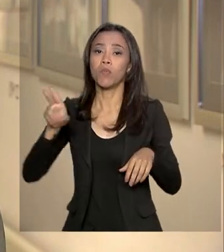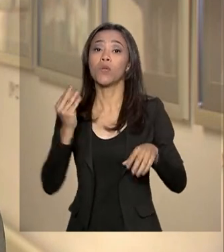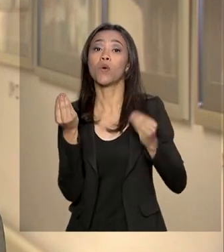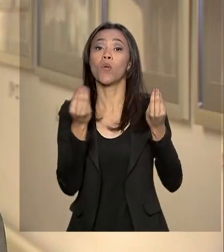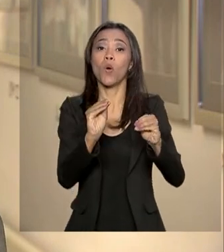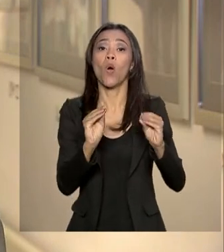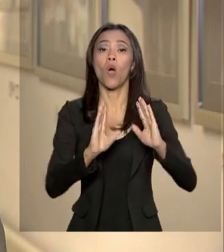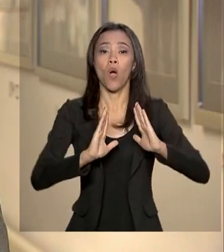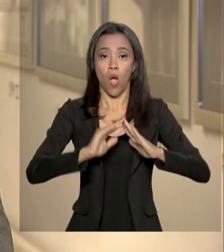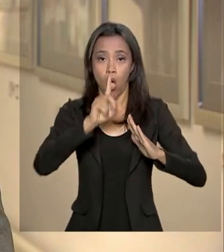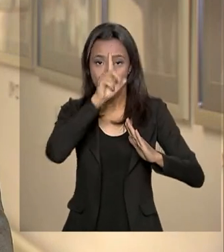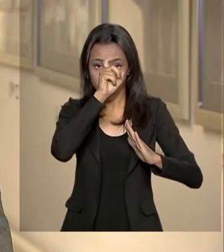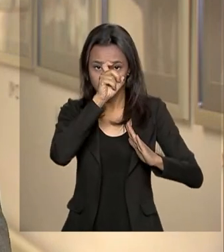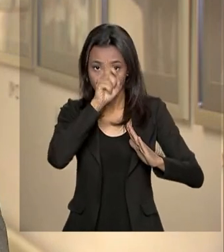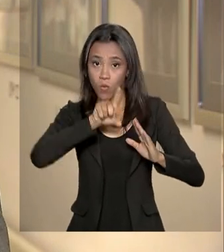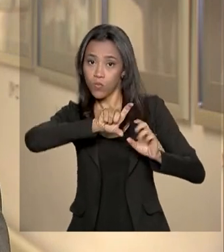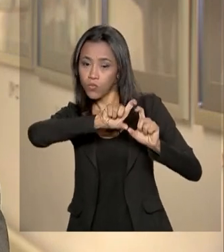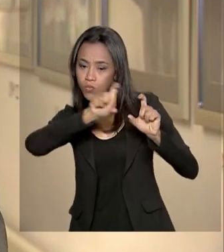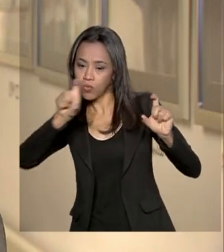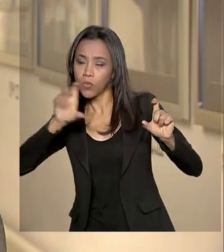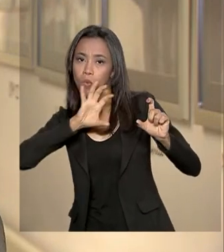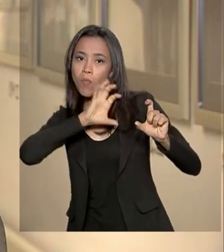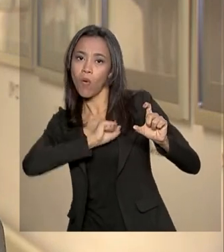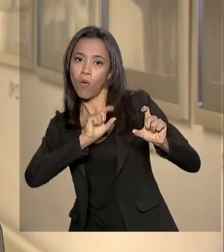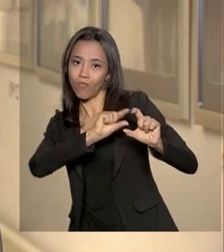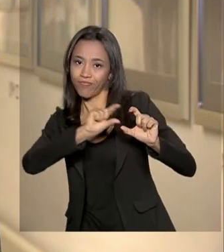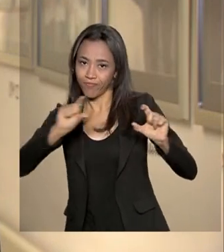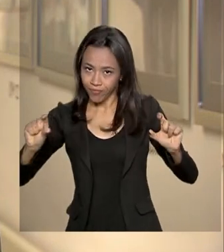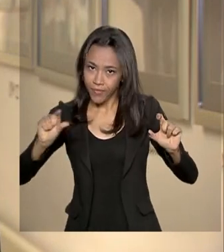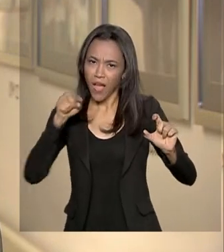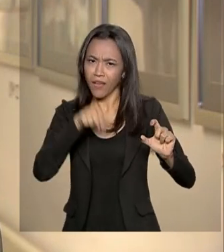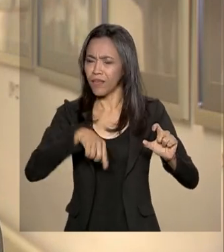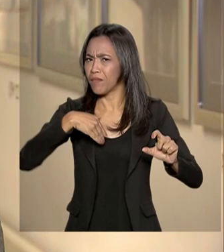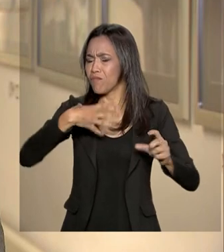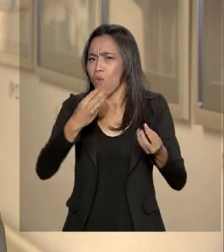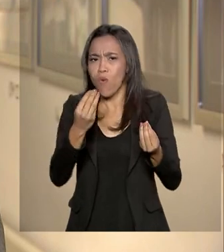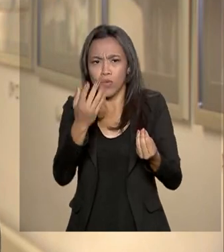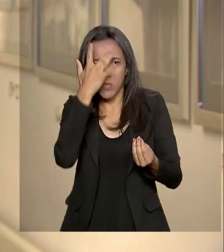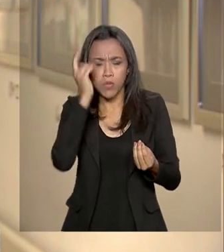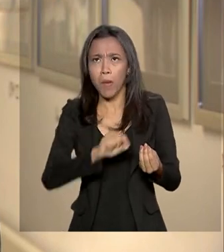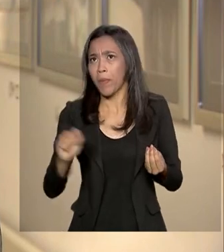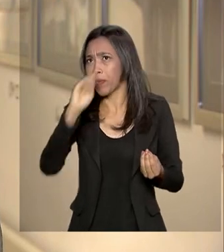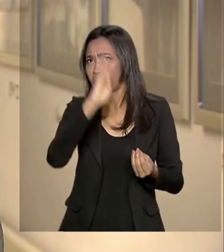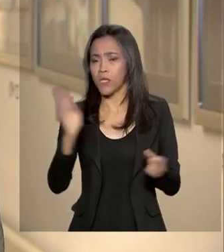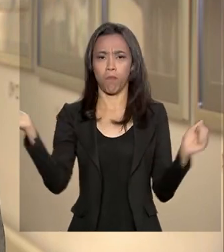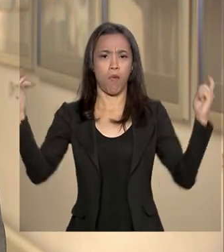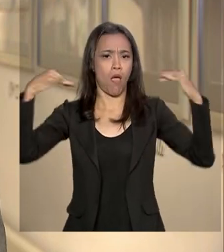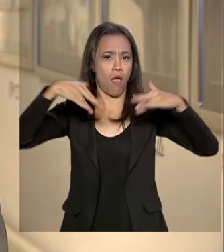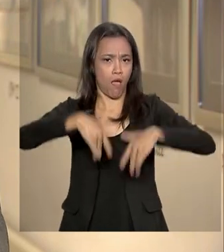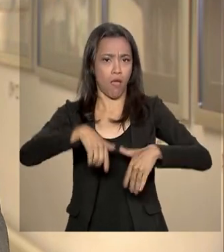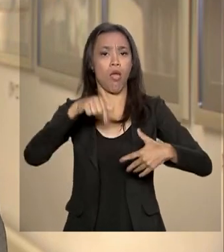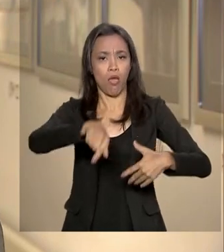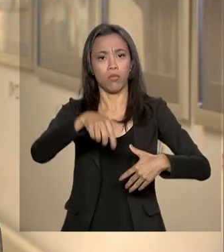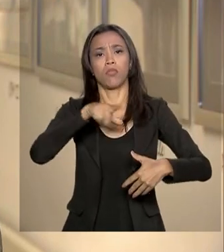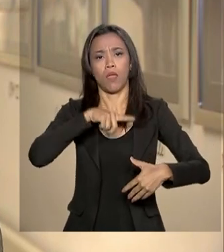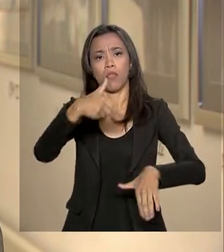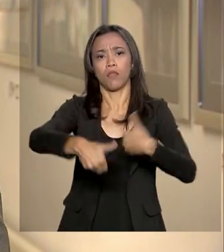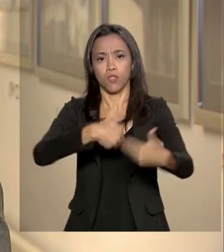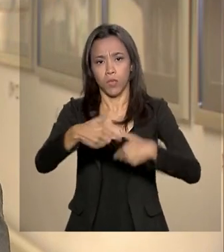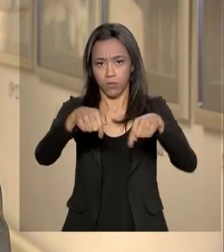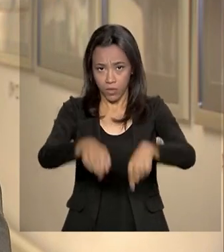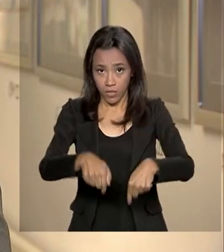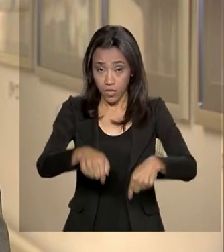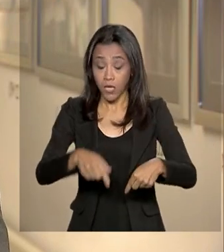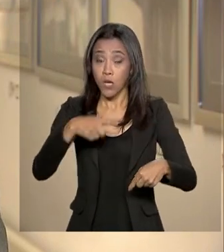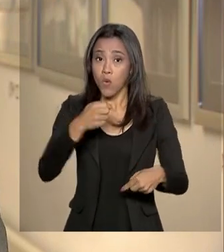são atendidas diariamente 6 mil pessoas de todo o país. Em todo o ano passado, o número de pacientes